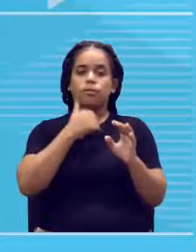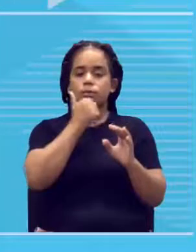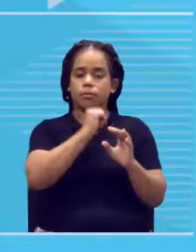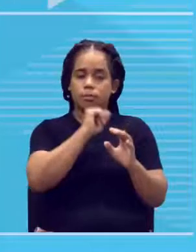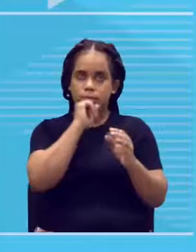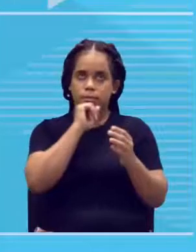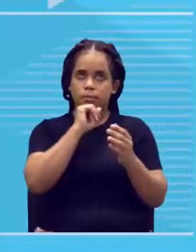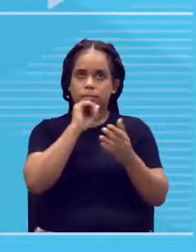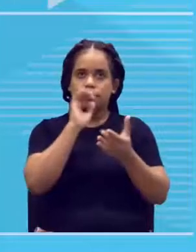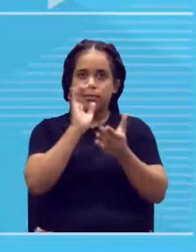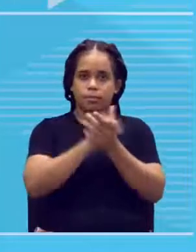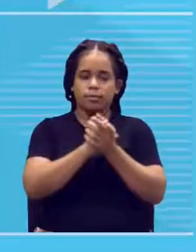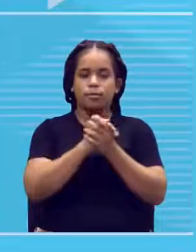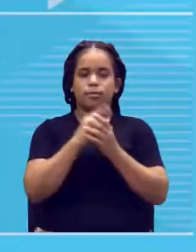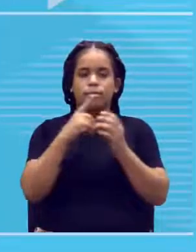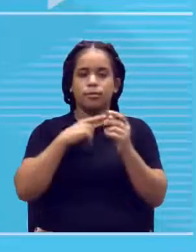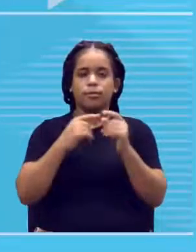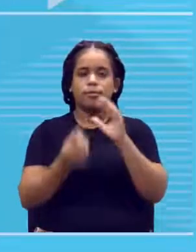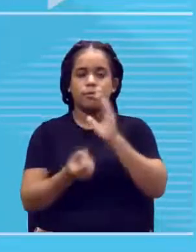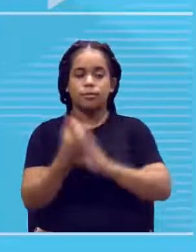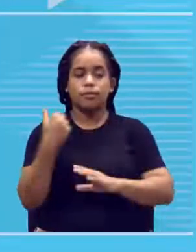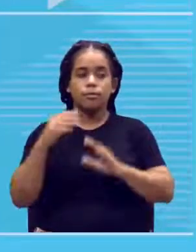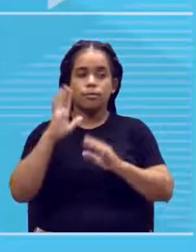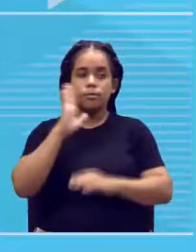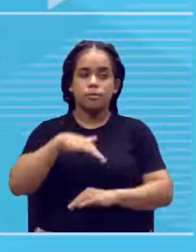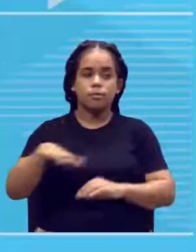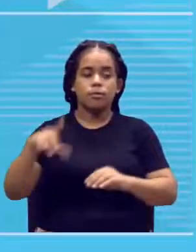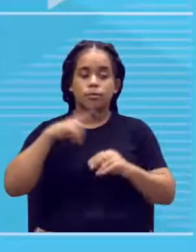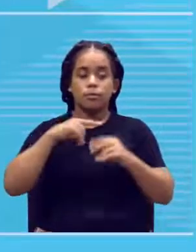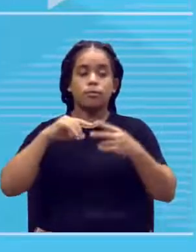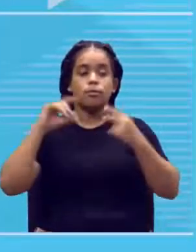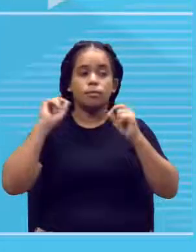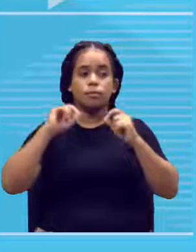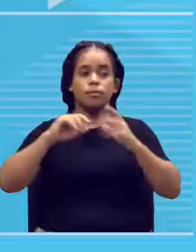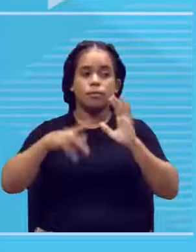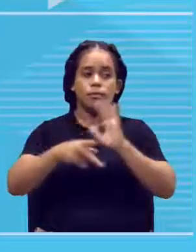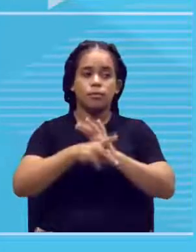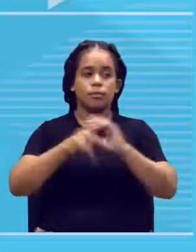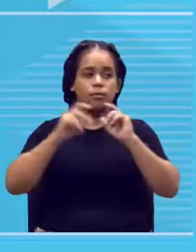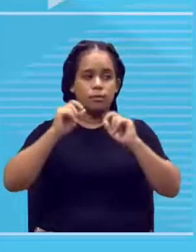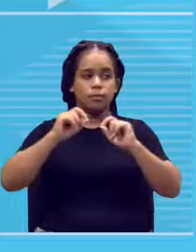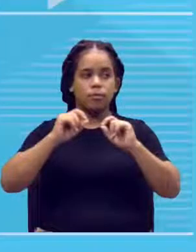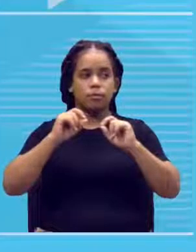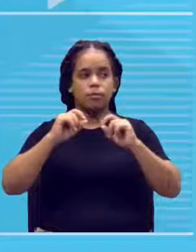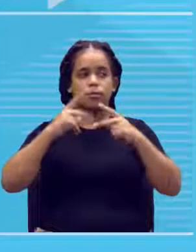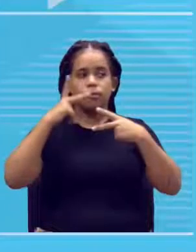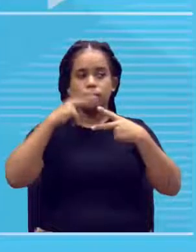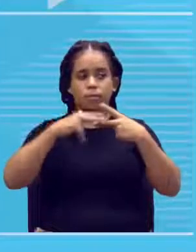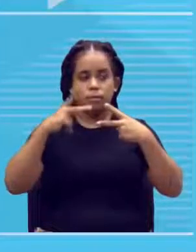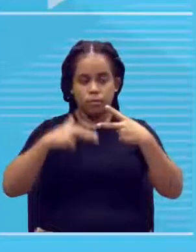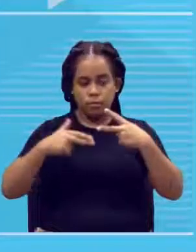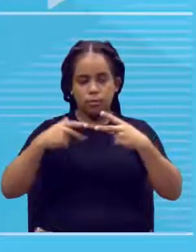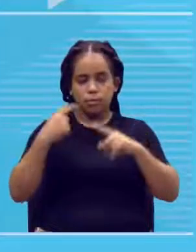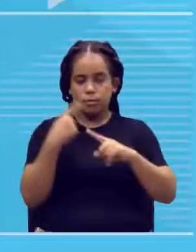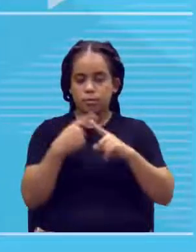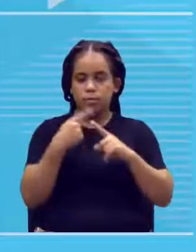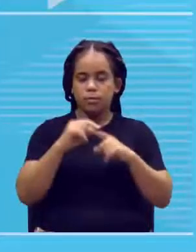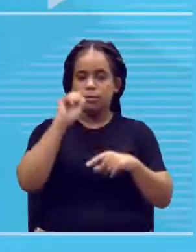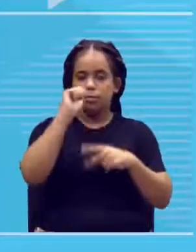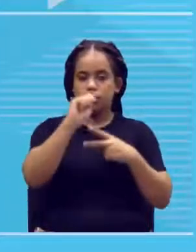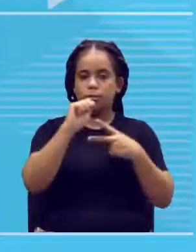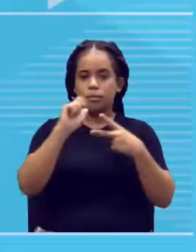homozigótico recessivo, certo? Então, aqui, só para a gente fechar, alelo dominante é aquele que, sozinho,